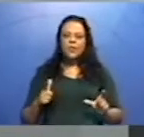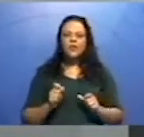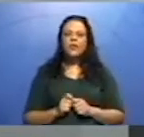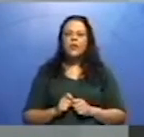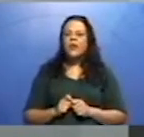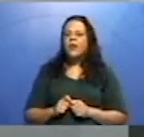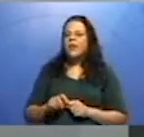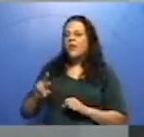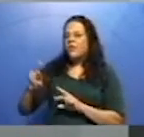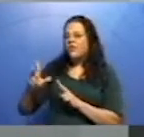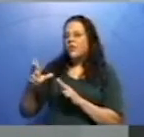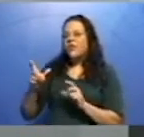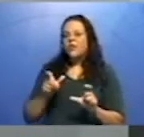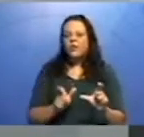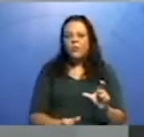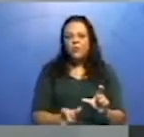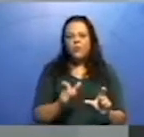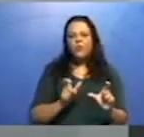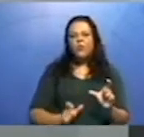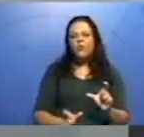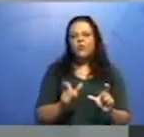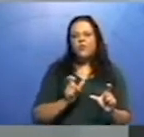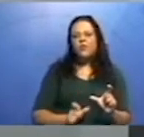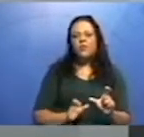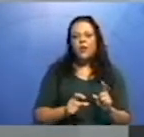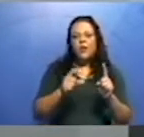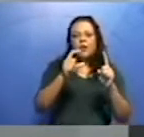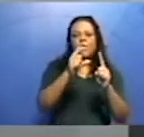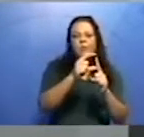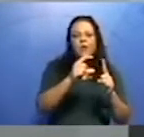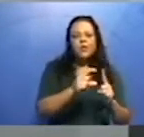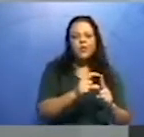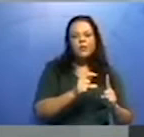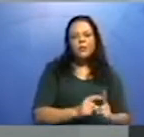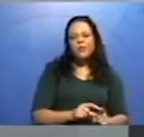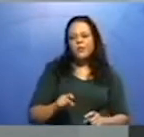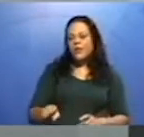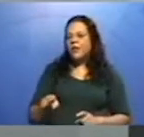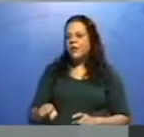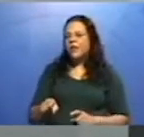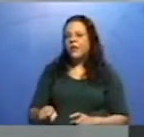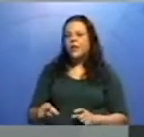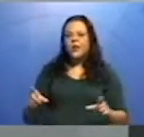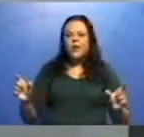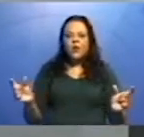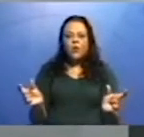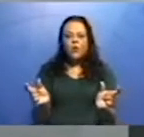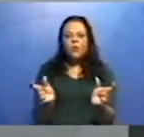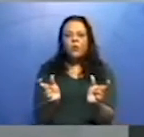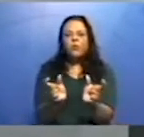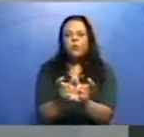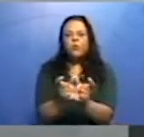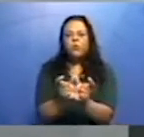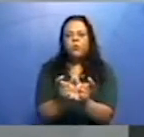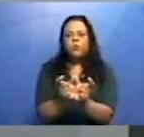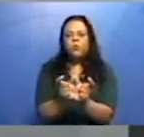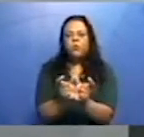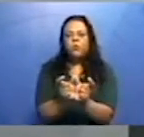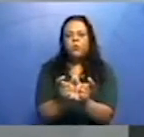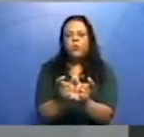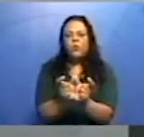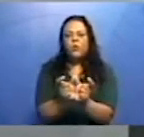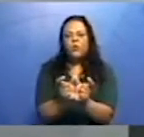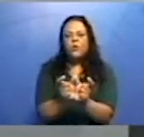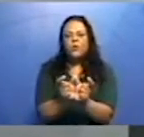linha por linha, palavra por palavra. Na sintaxe, há todo um